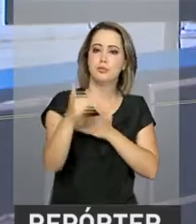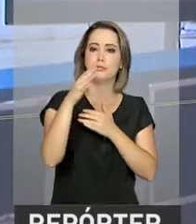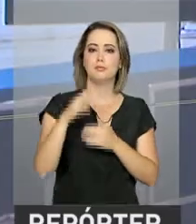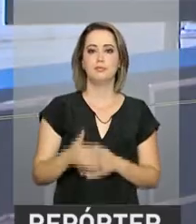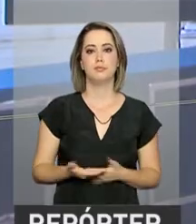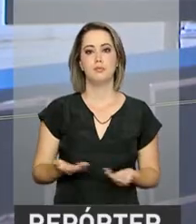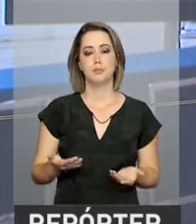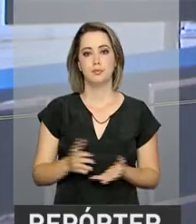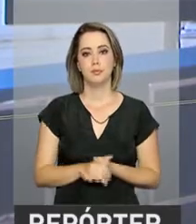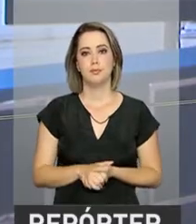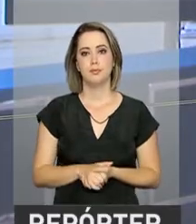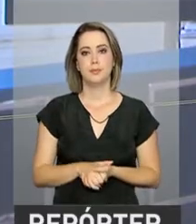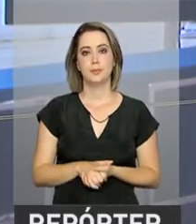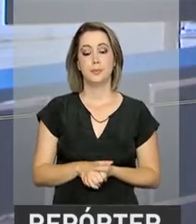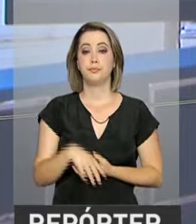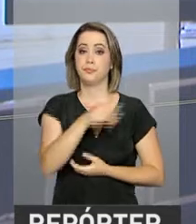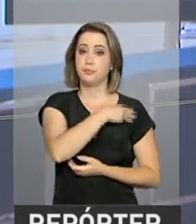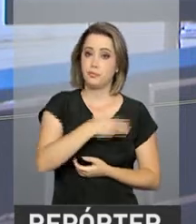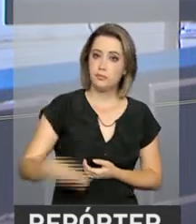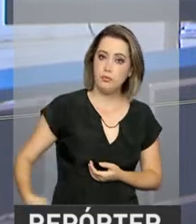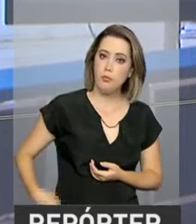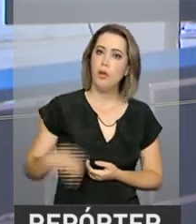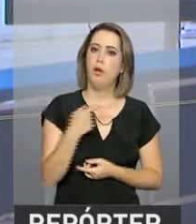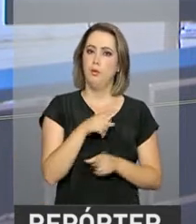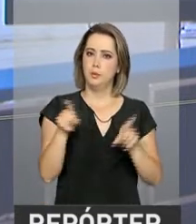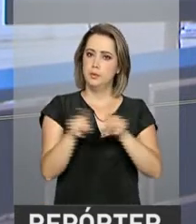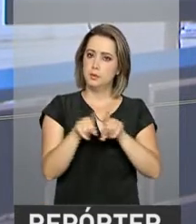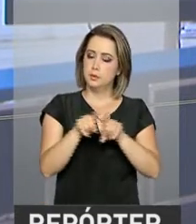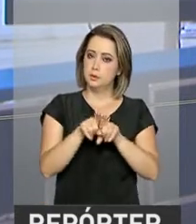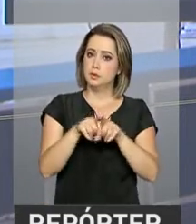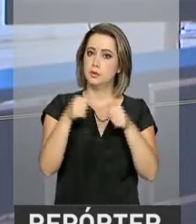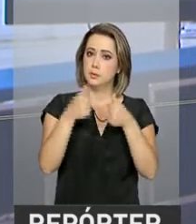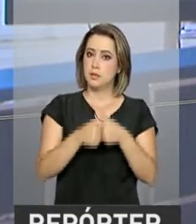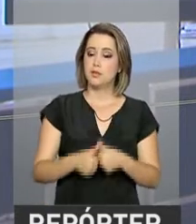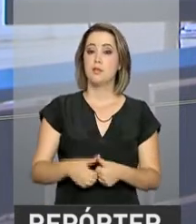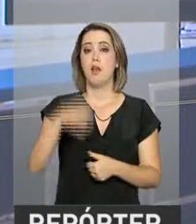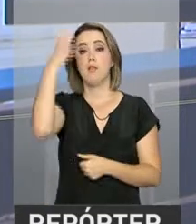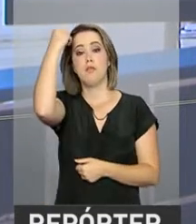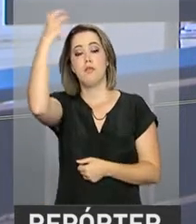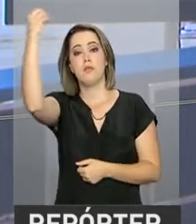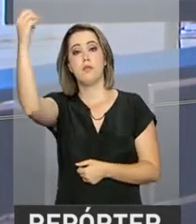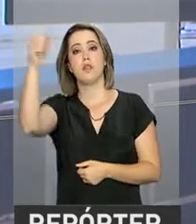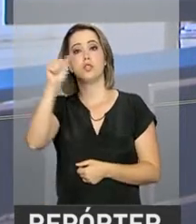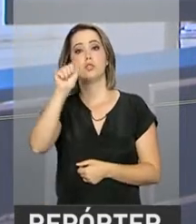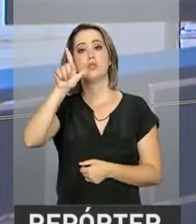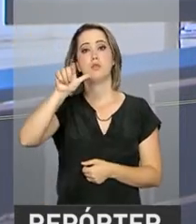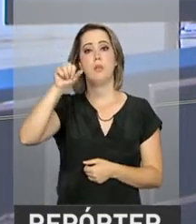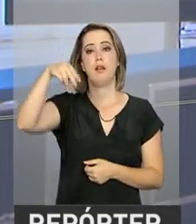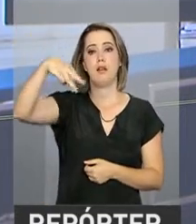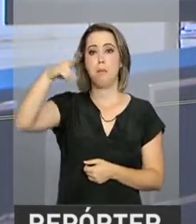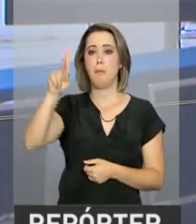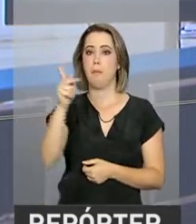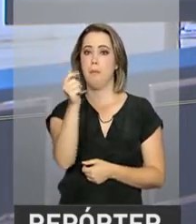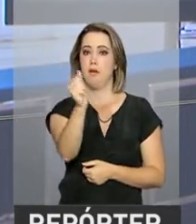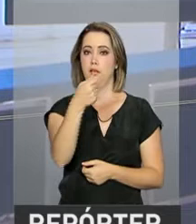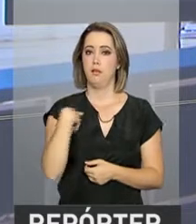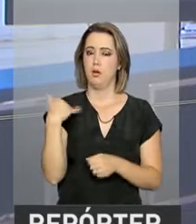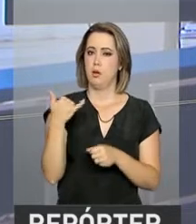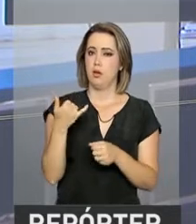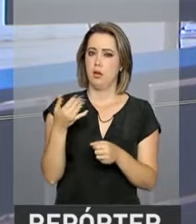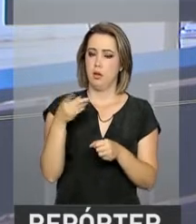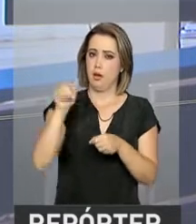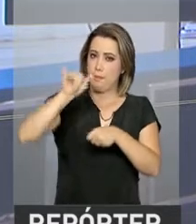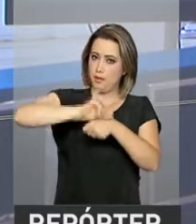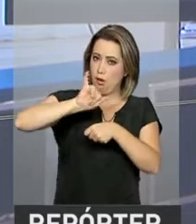O ministro da Fazenda, Henrique Meirelles, está a caminho da Alemanha para encontros com investidores de Frankfurt. Em